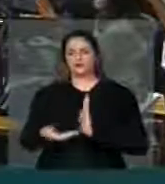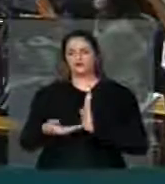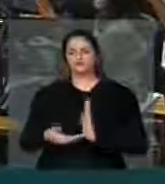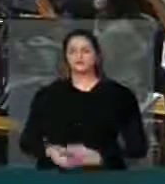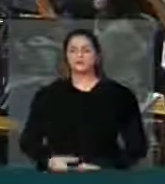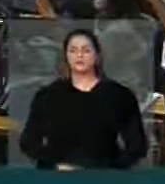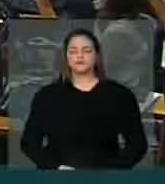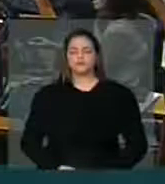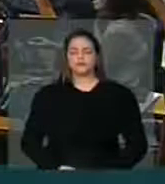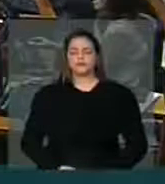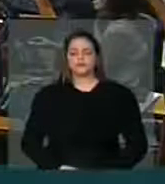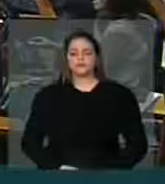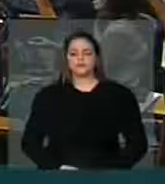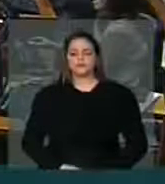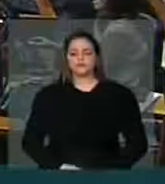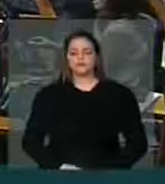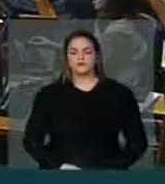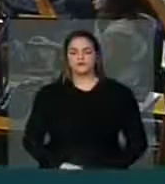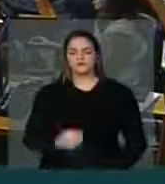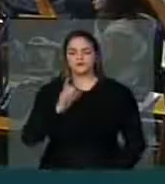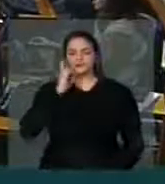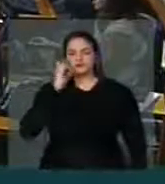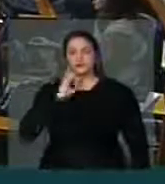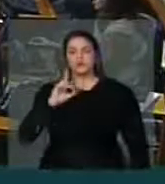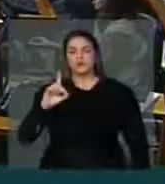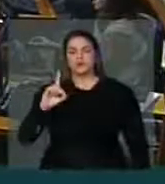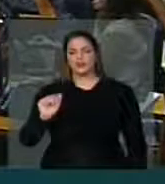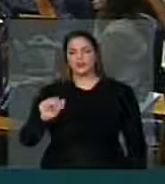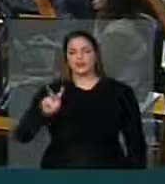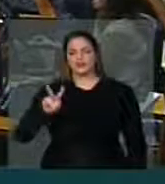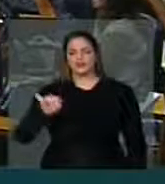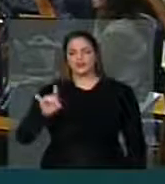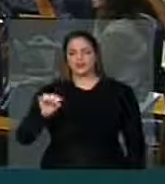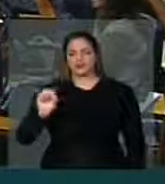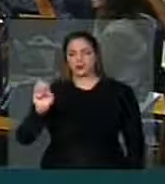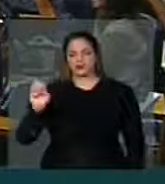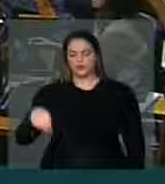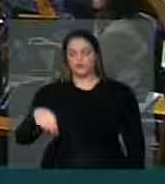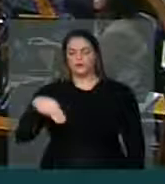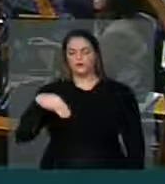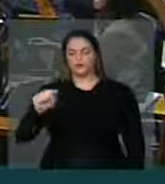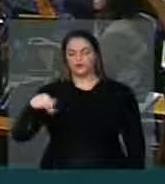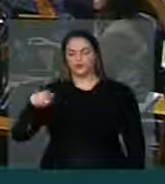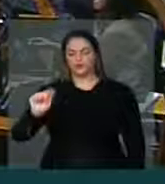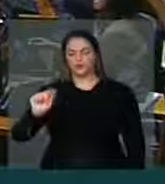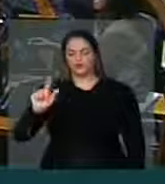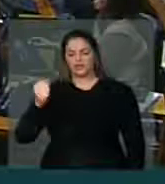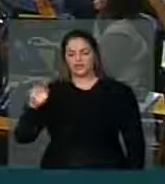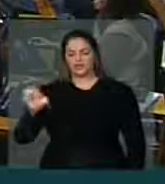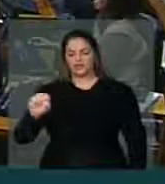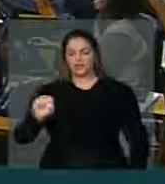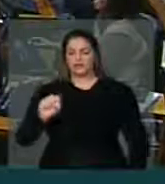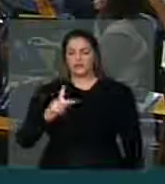O último orador inscrito do período, nome do deputado Davidson Magalhães, PCdoB da Bahia.